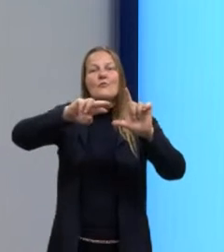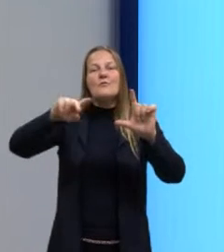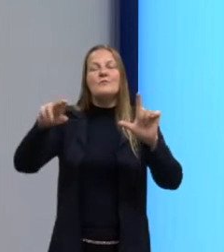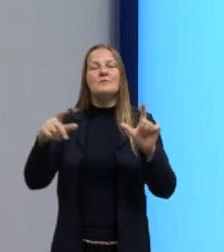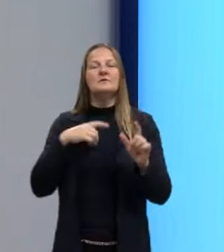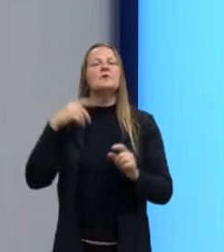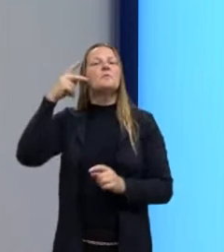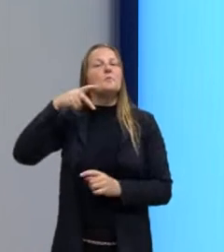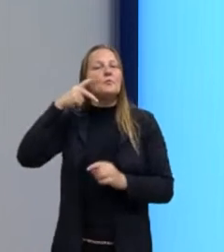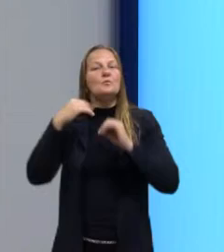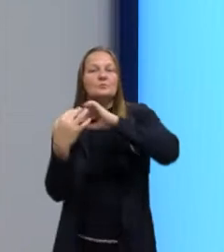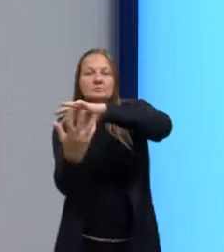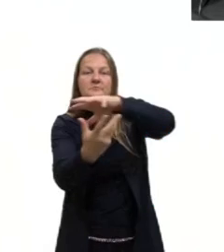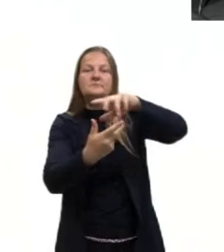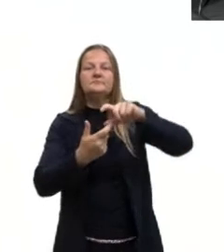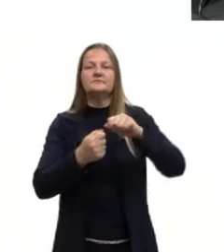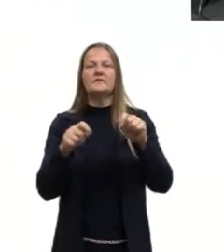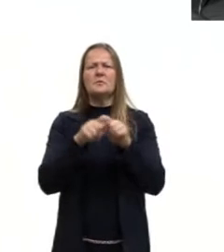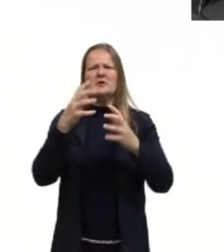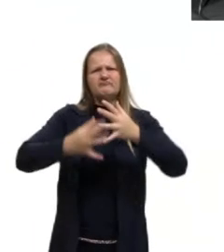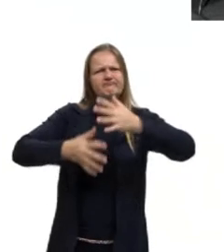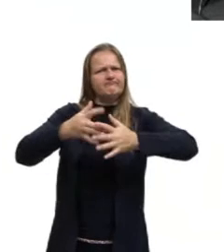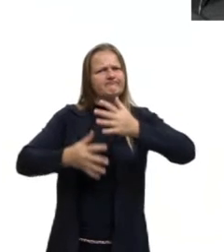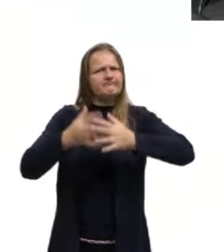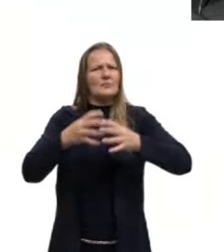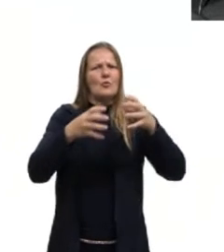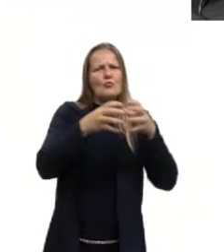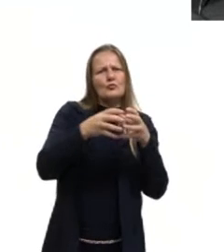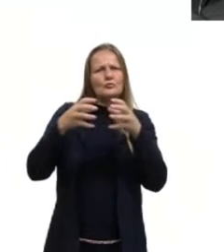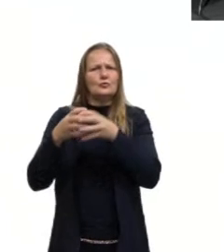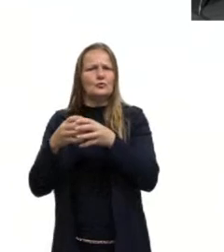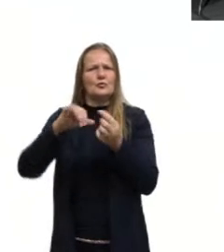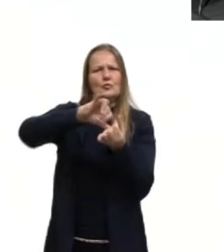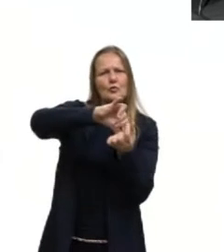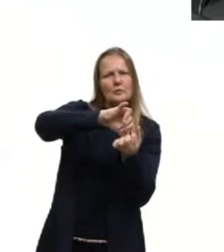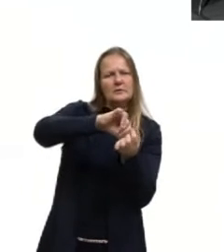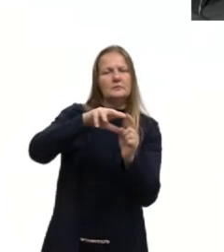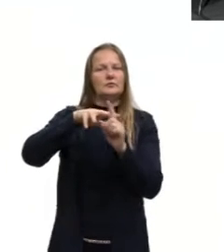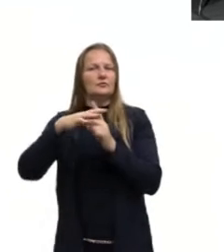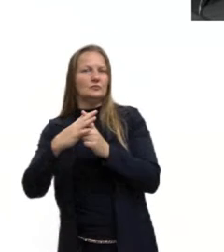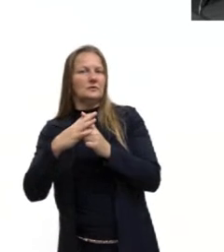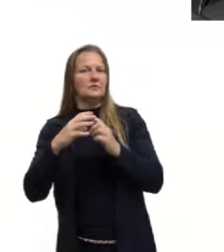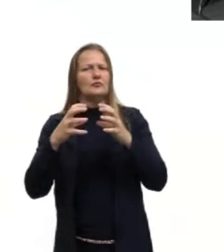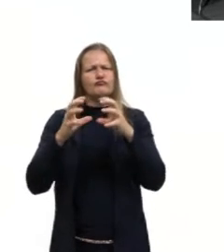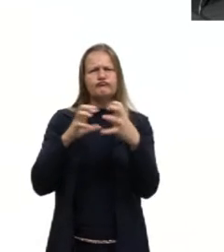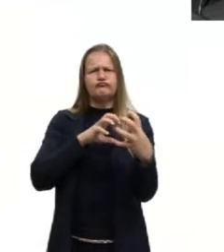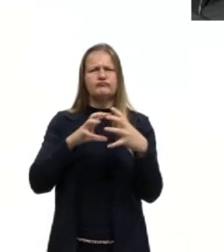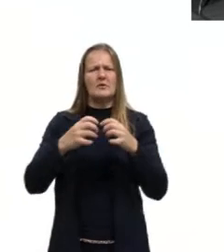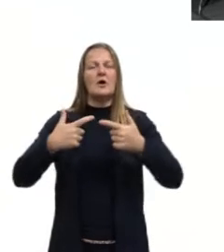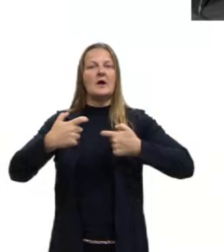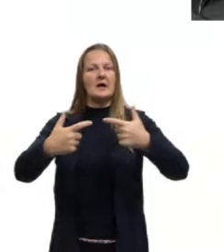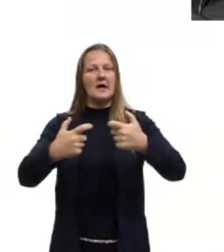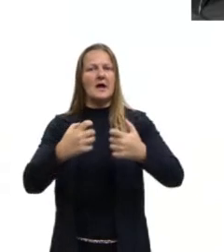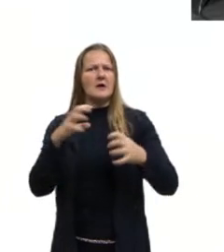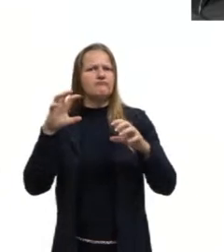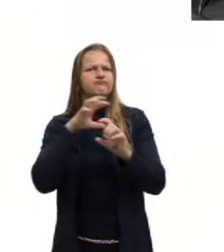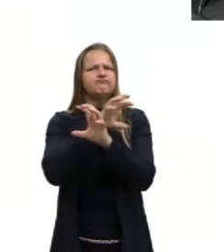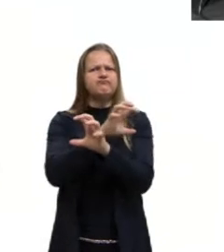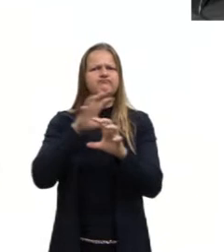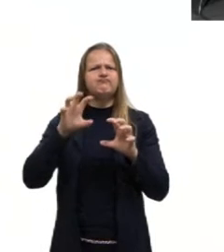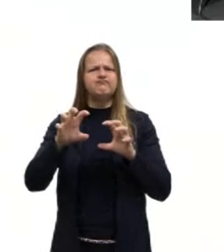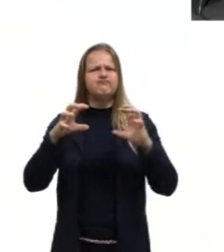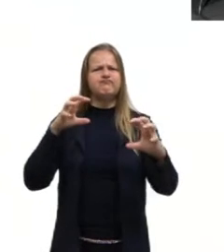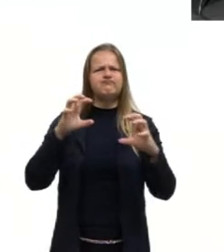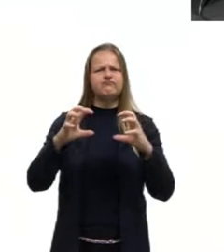política internacional, os conflitos entre os blocos capitalista e socialista, ali na Guerra Fria, ganhavam